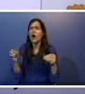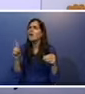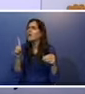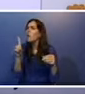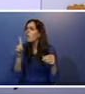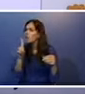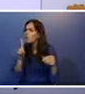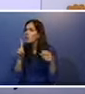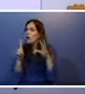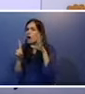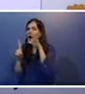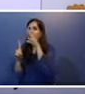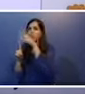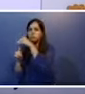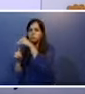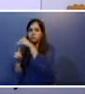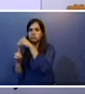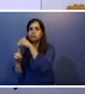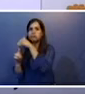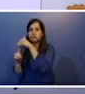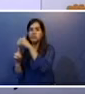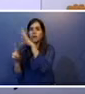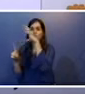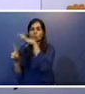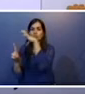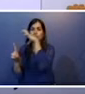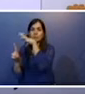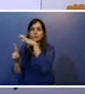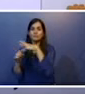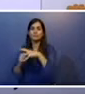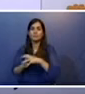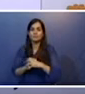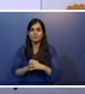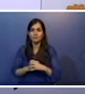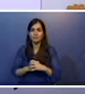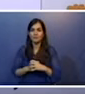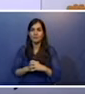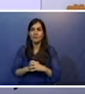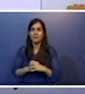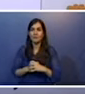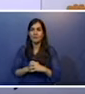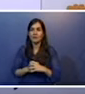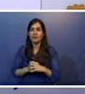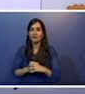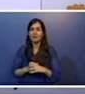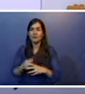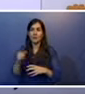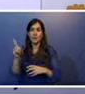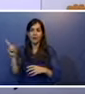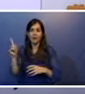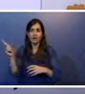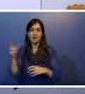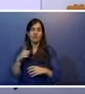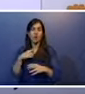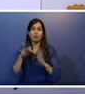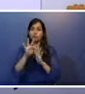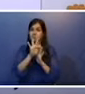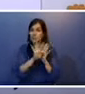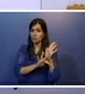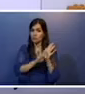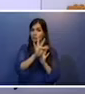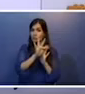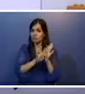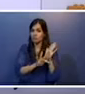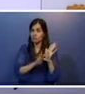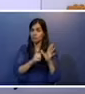as primeiras gotas da chuva que volta a cair. Embaixo, nós temos de quem é esse texto